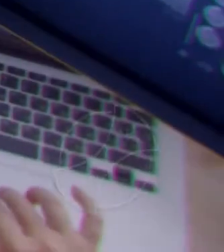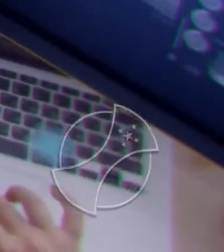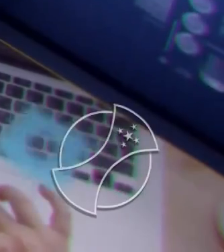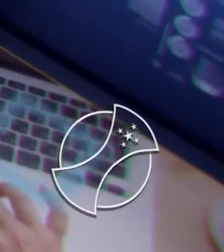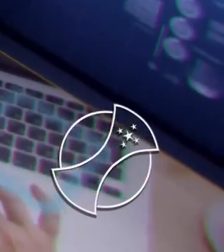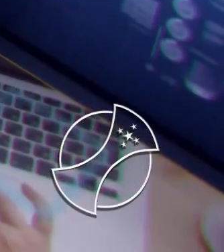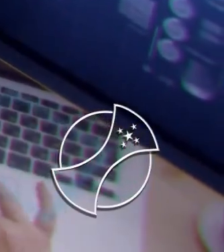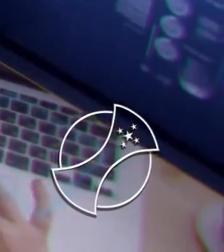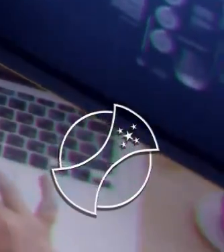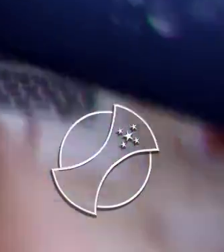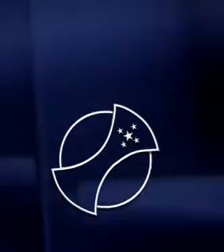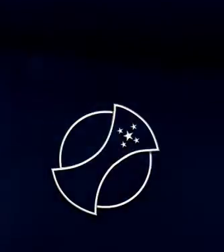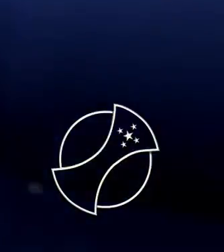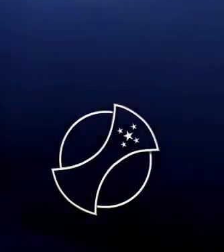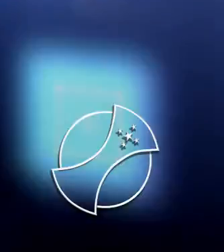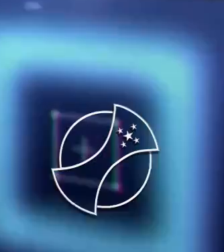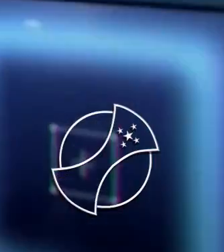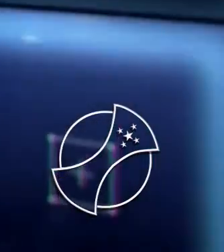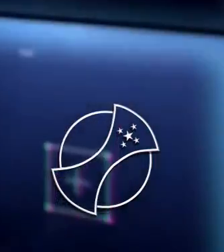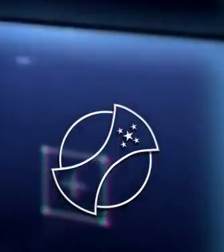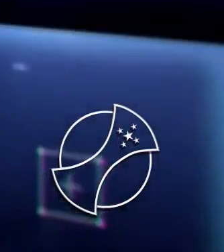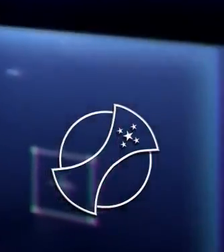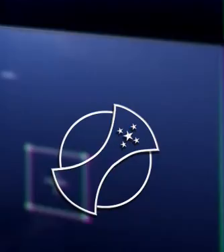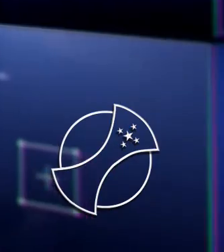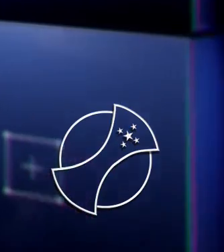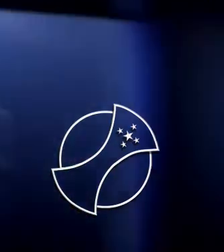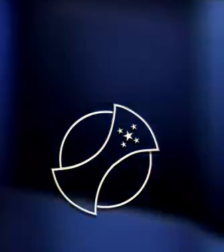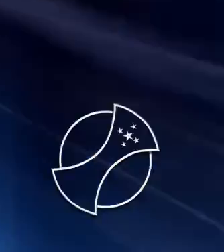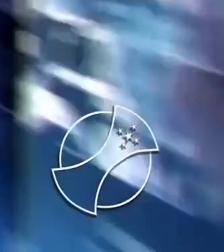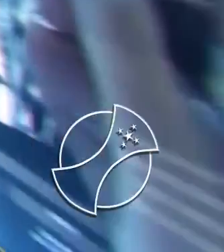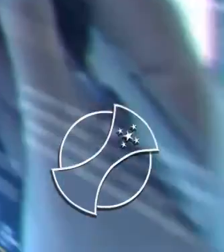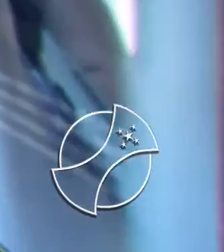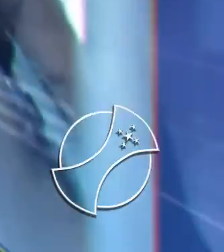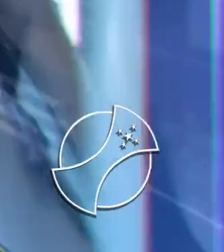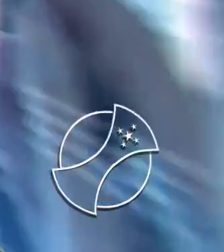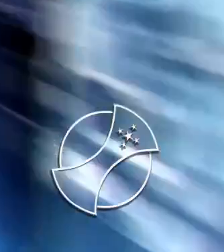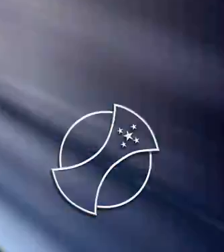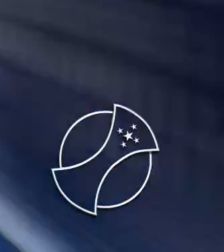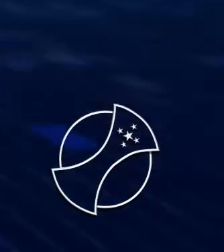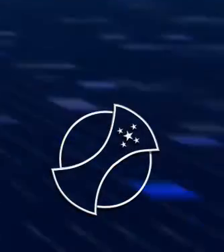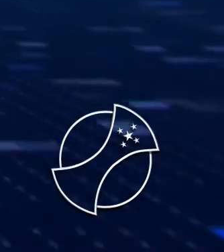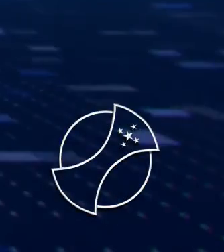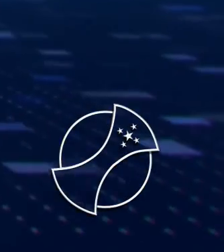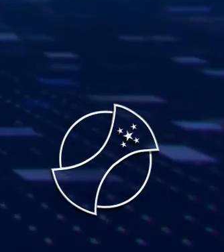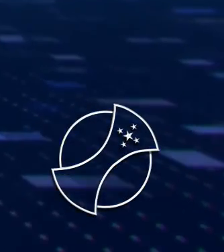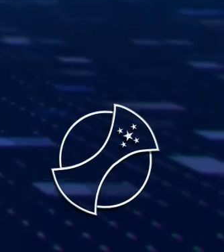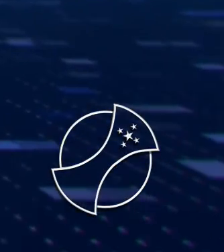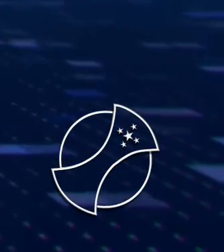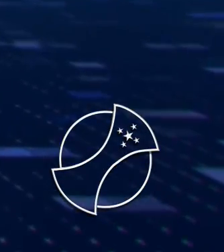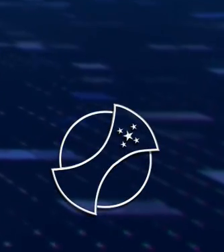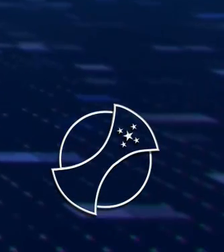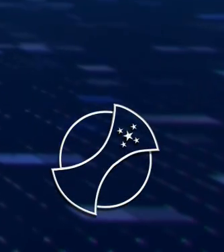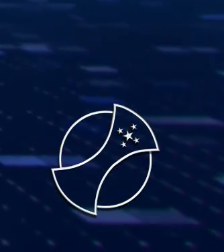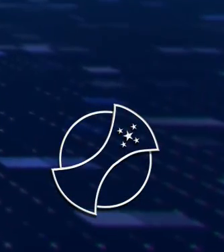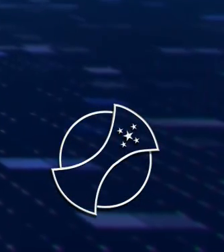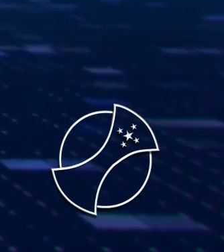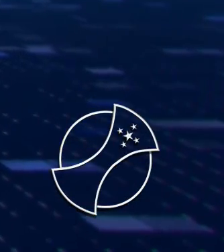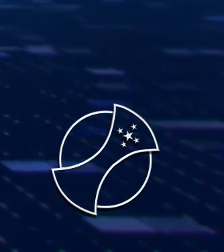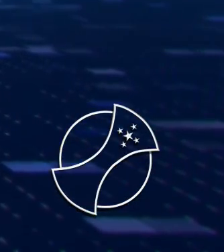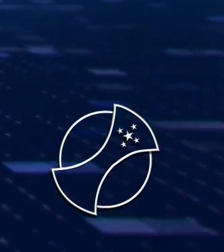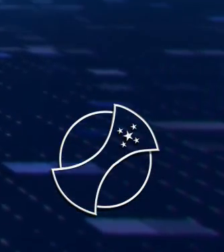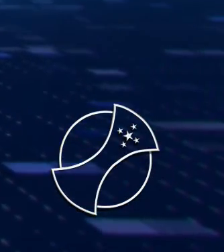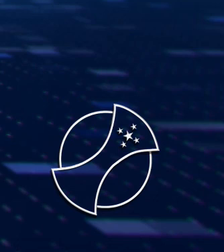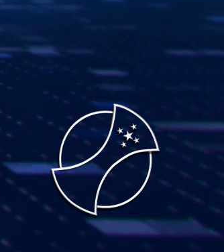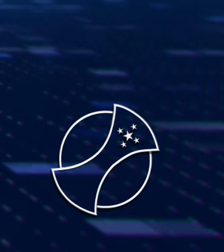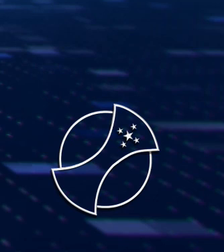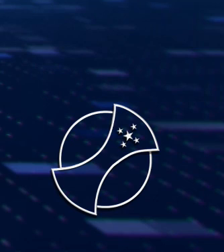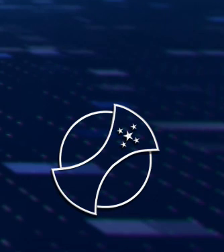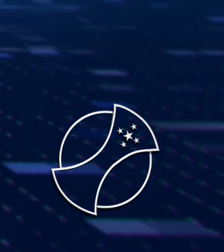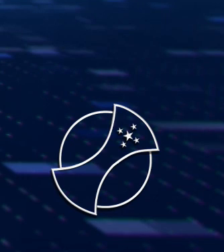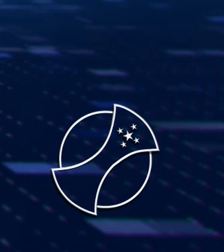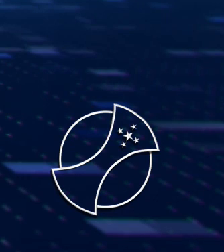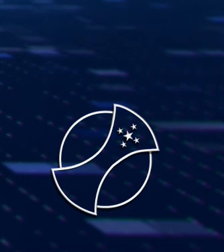uma